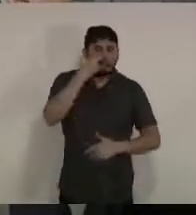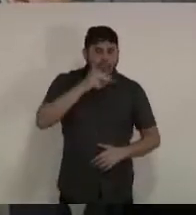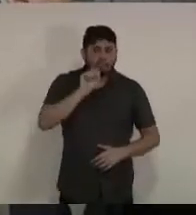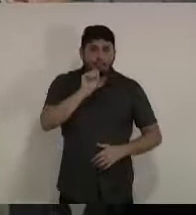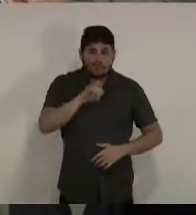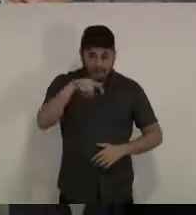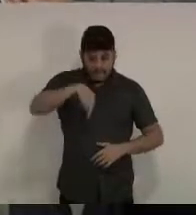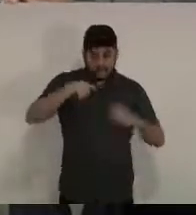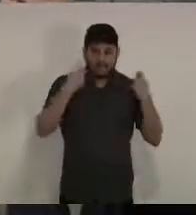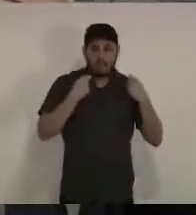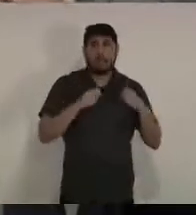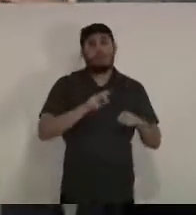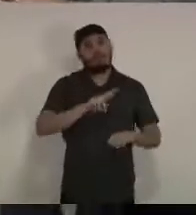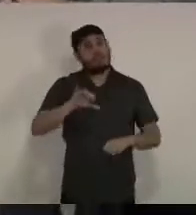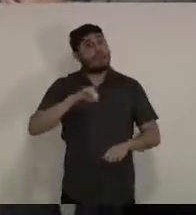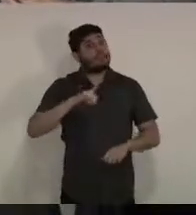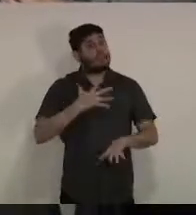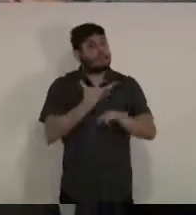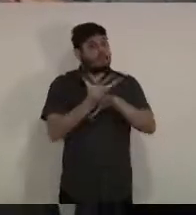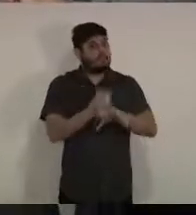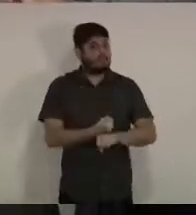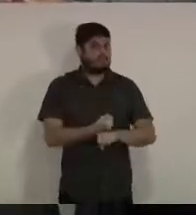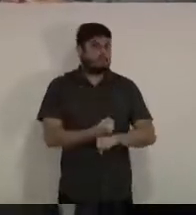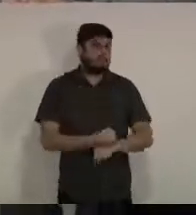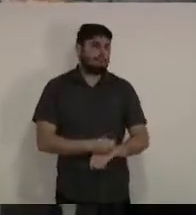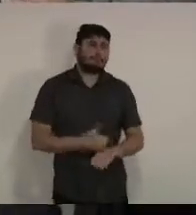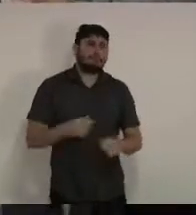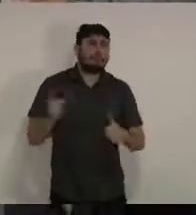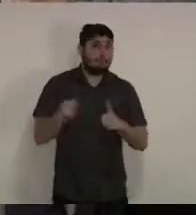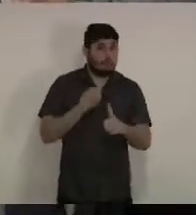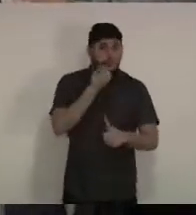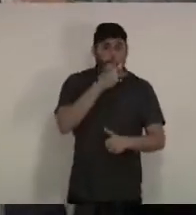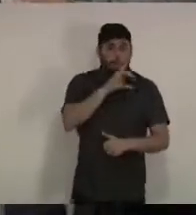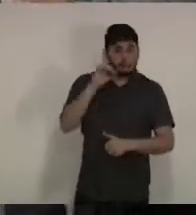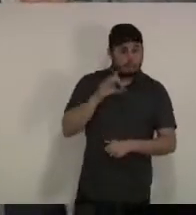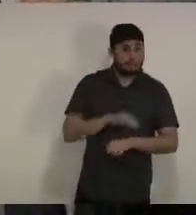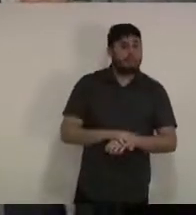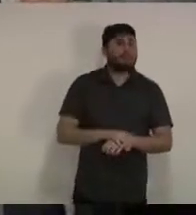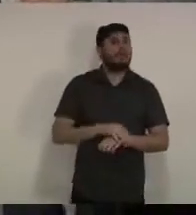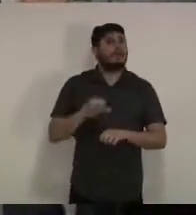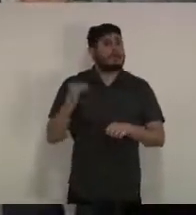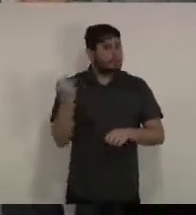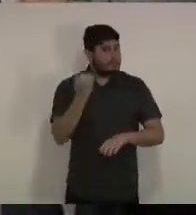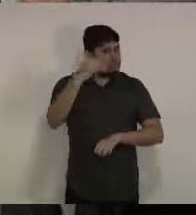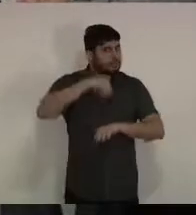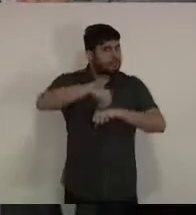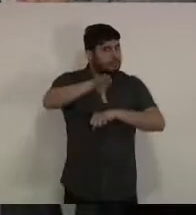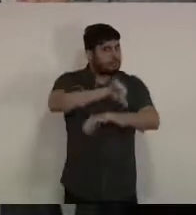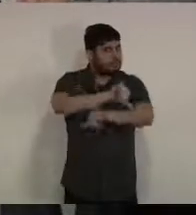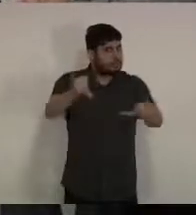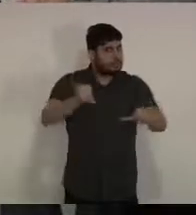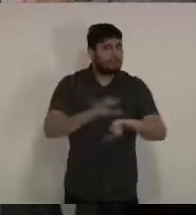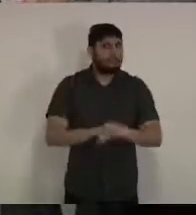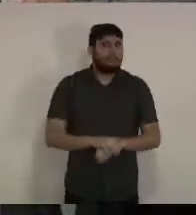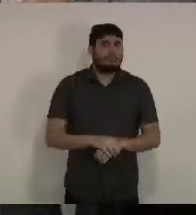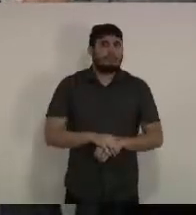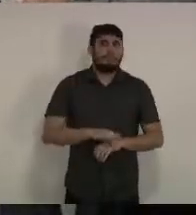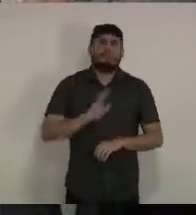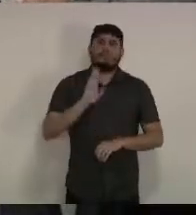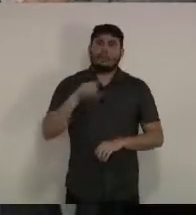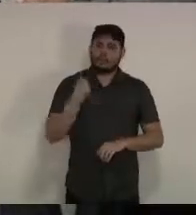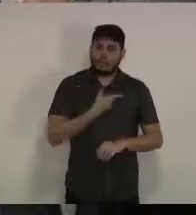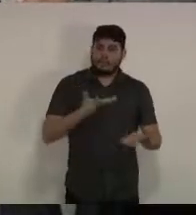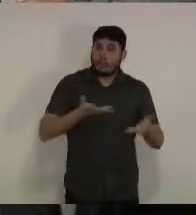secretário Diogo novamente bom dia é importante destacar que a gente está fazendo um plano de